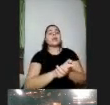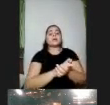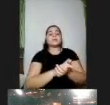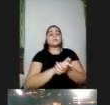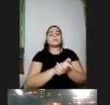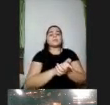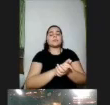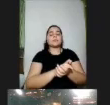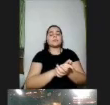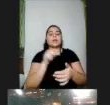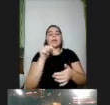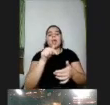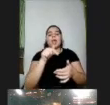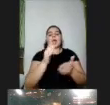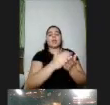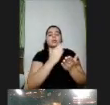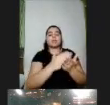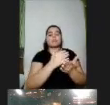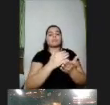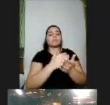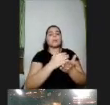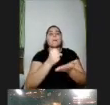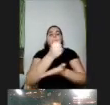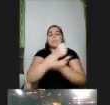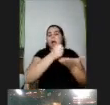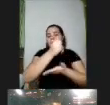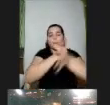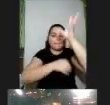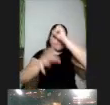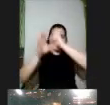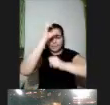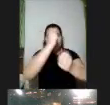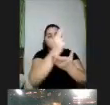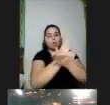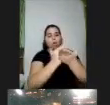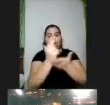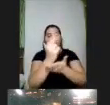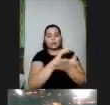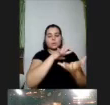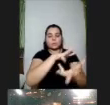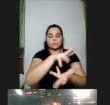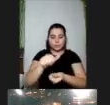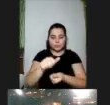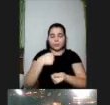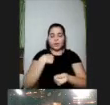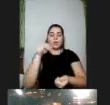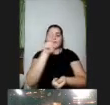o clássico deles do desenho universal para aprendizagem que é o que eu até usei para